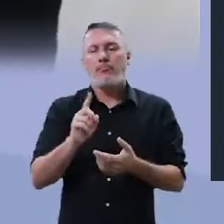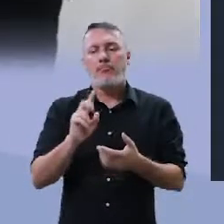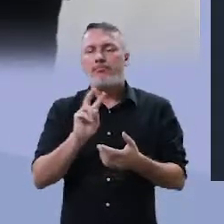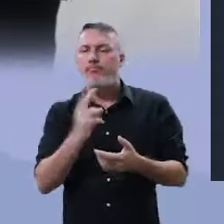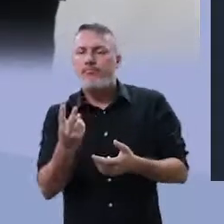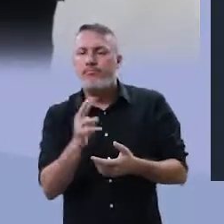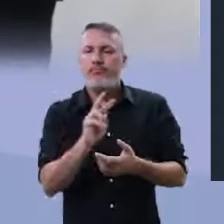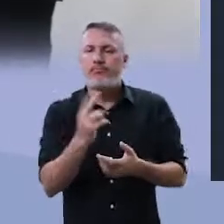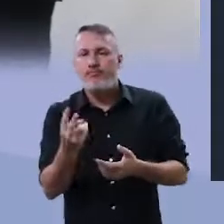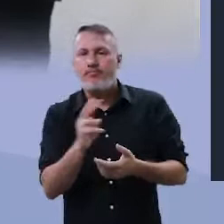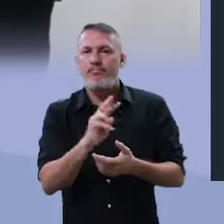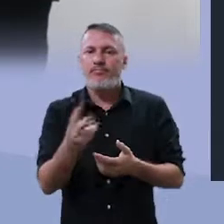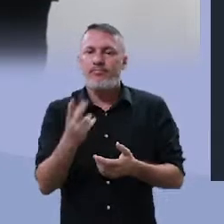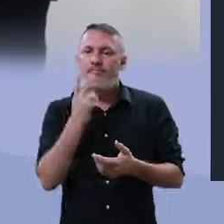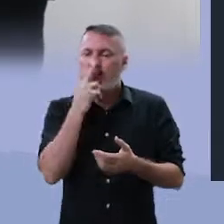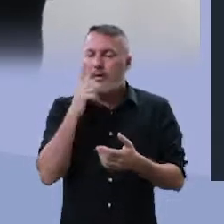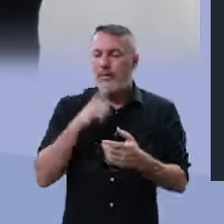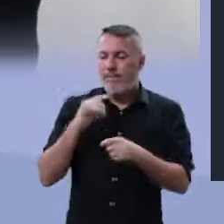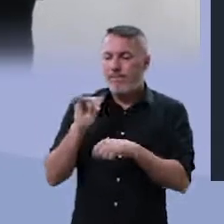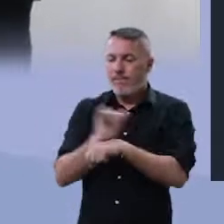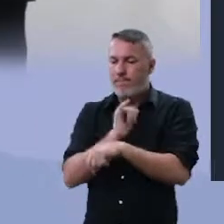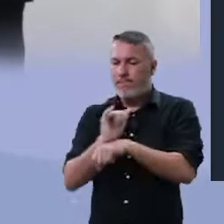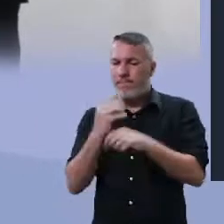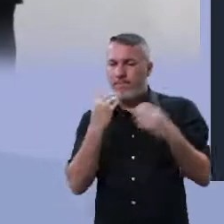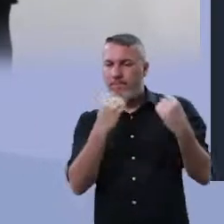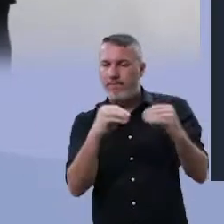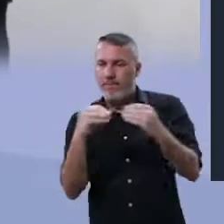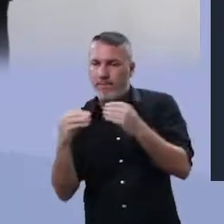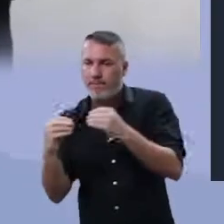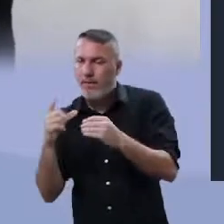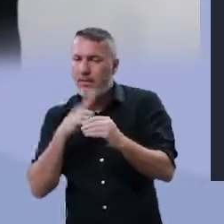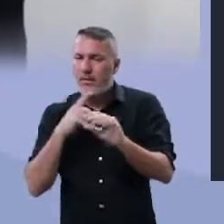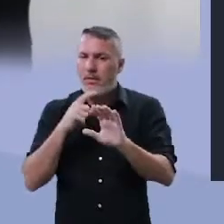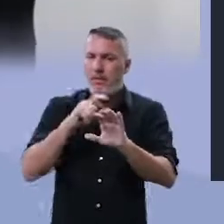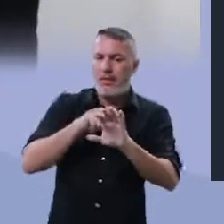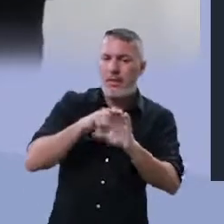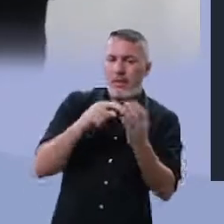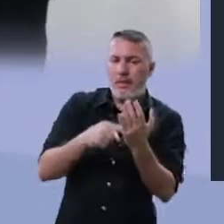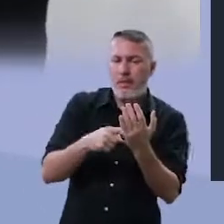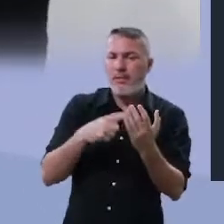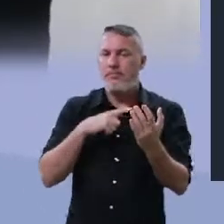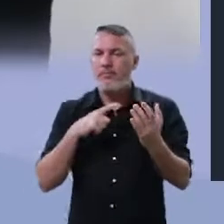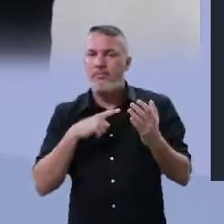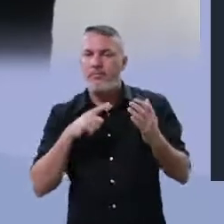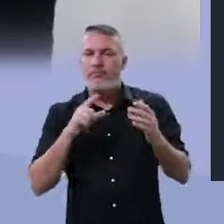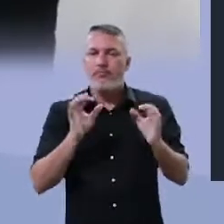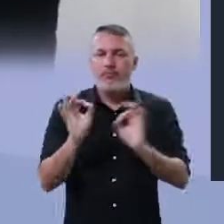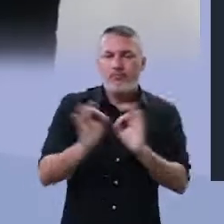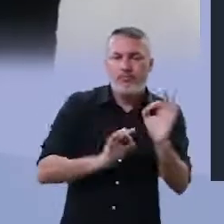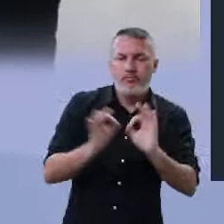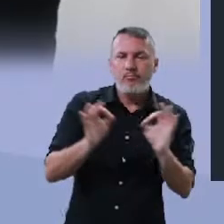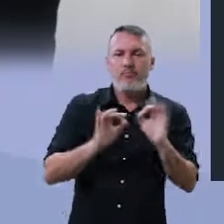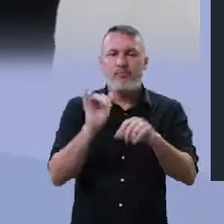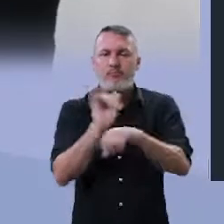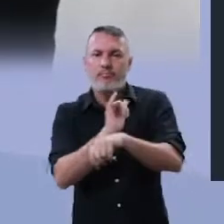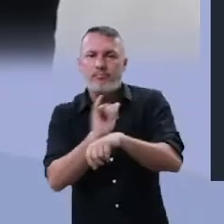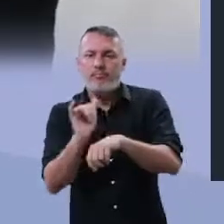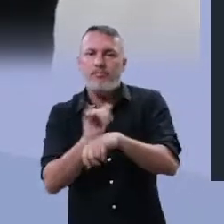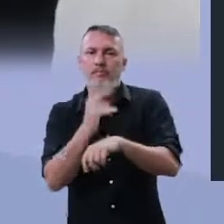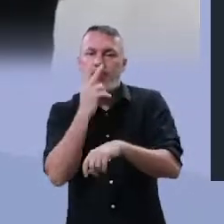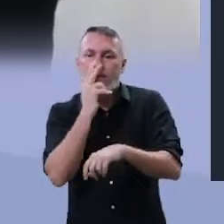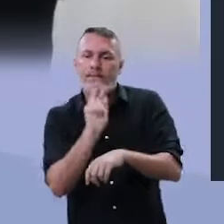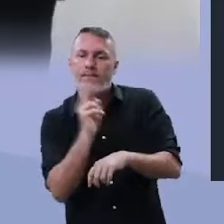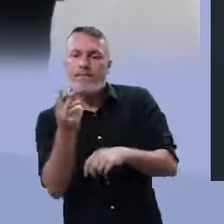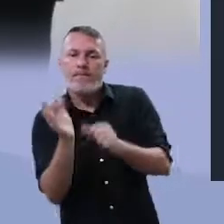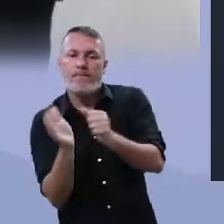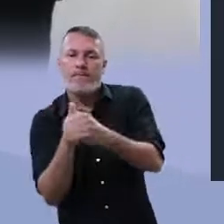conotativa. Uma linguagem articulada por meio de metaforismos, uma linguagem articulada de modo